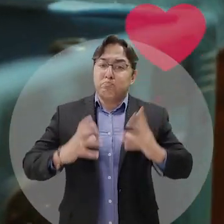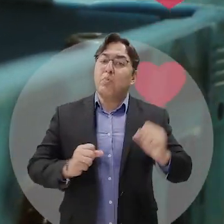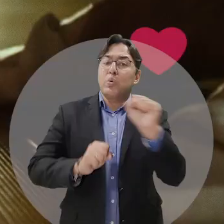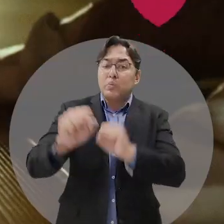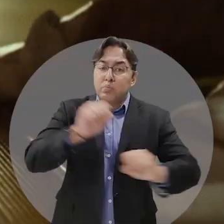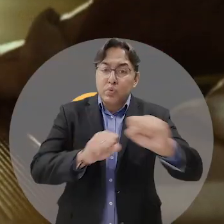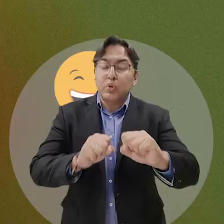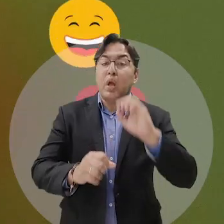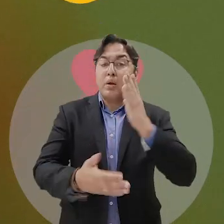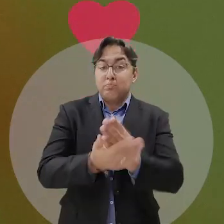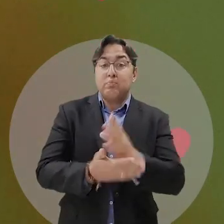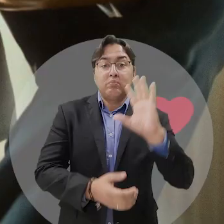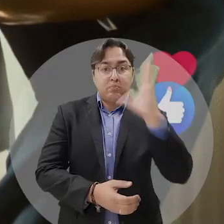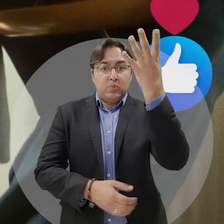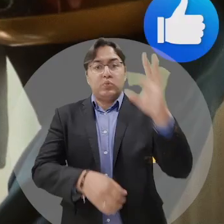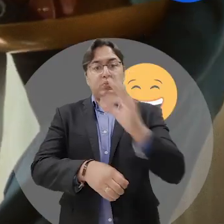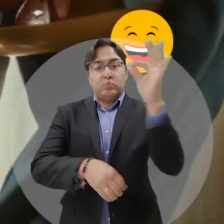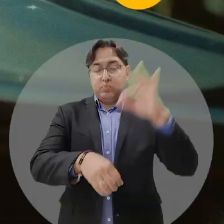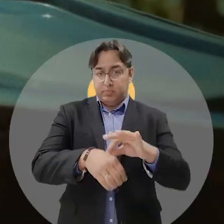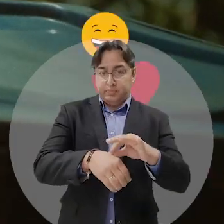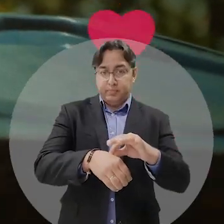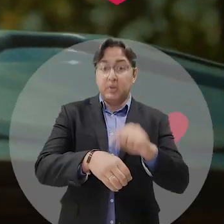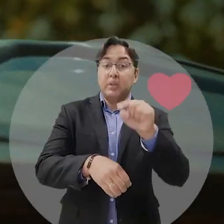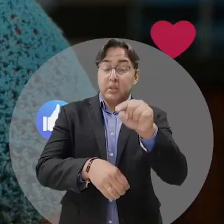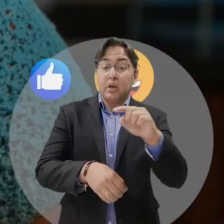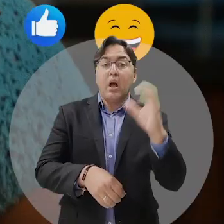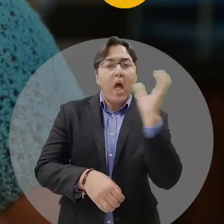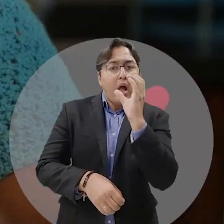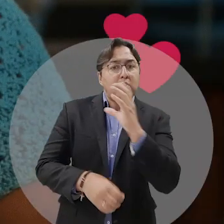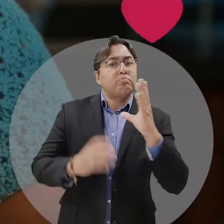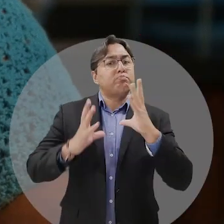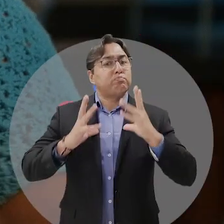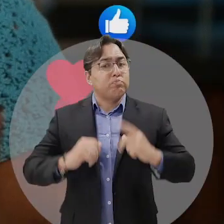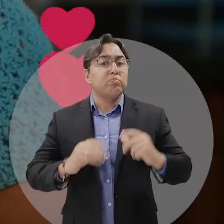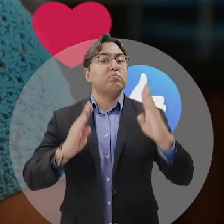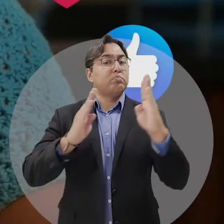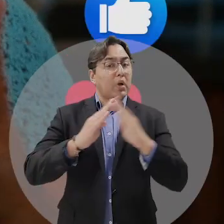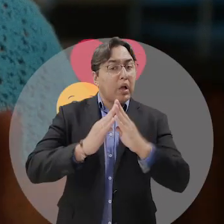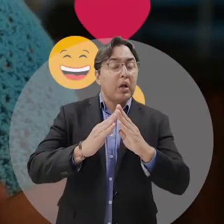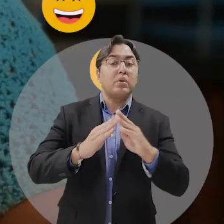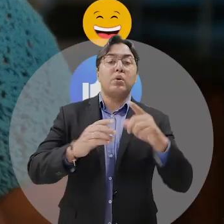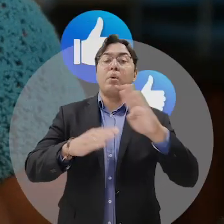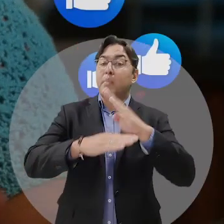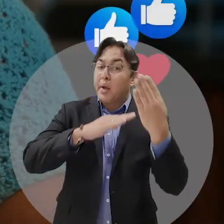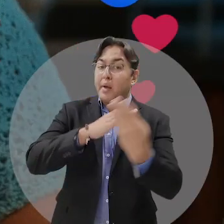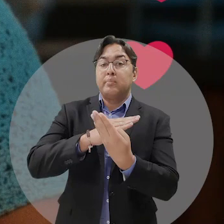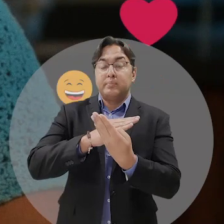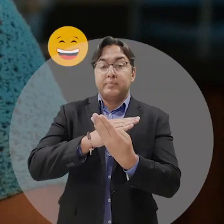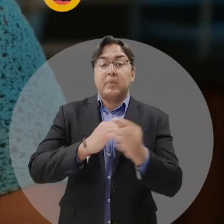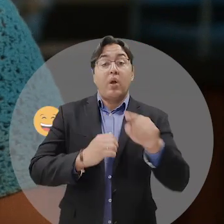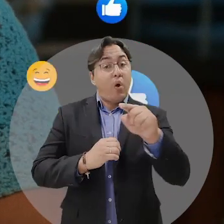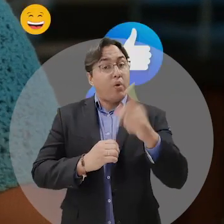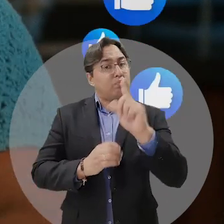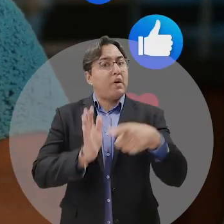na sua casa e se livra de qualquer possível foco do mosquito. Então anda, vai dar uma geral na sua casa, no seu quintal, no seu bairro.